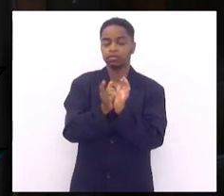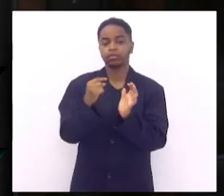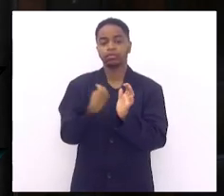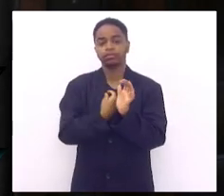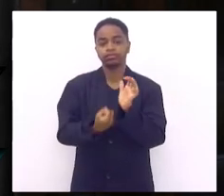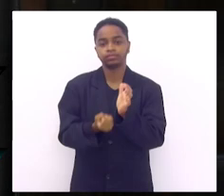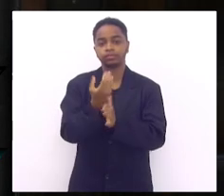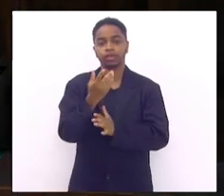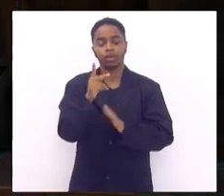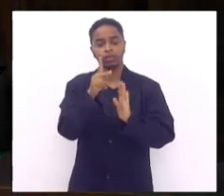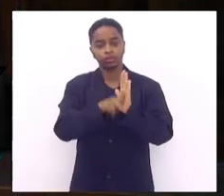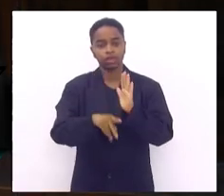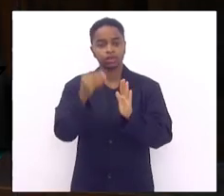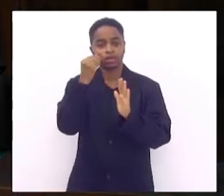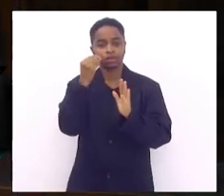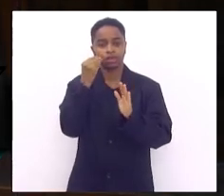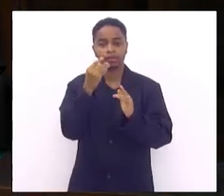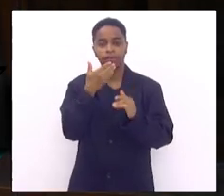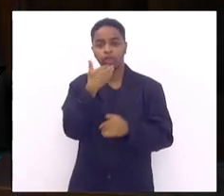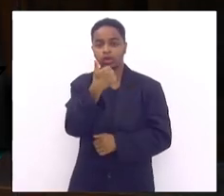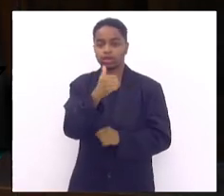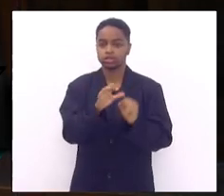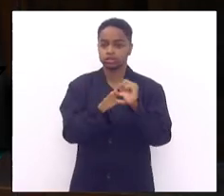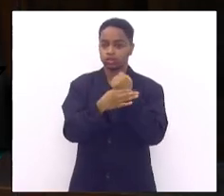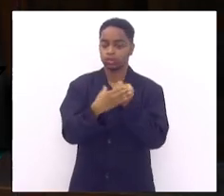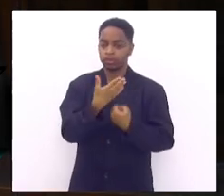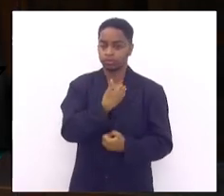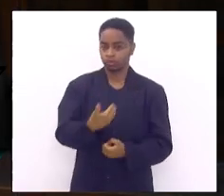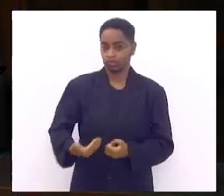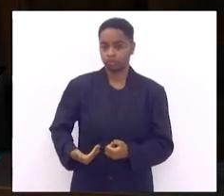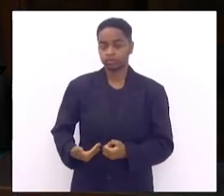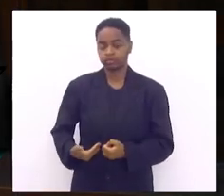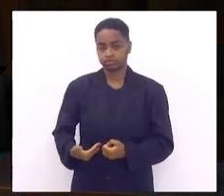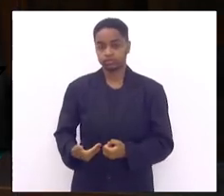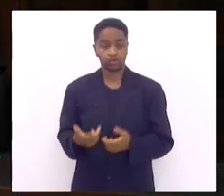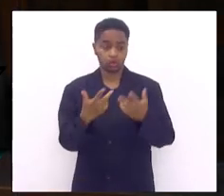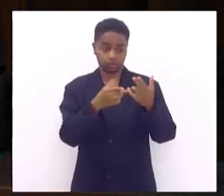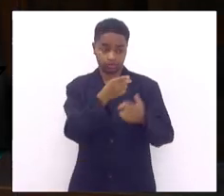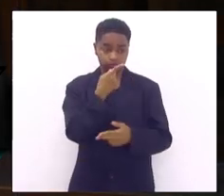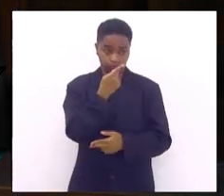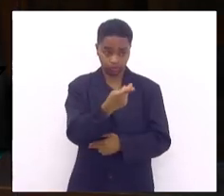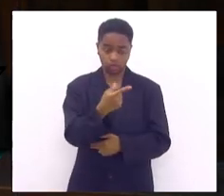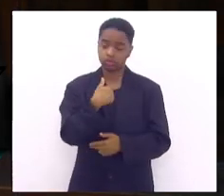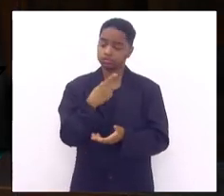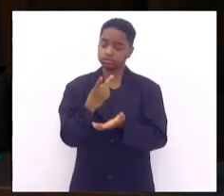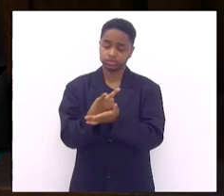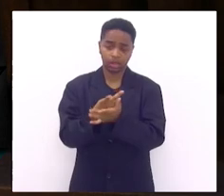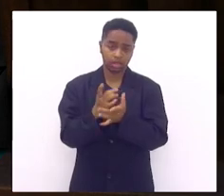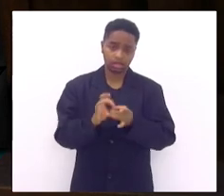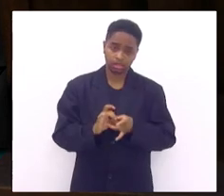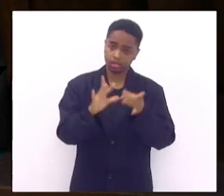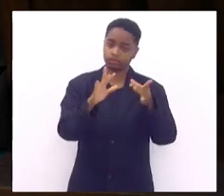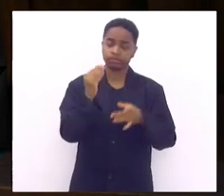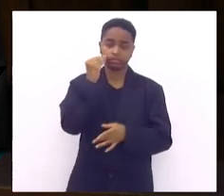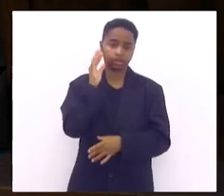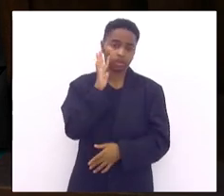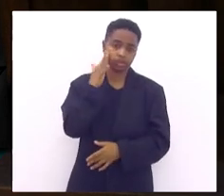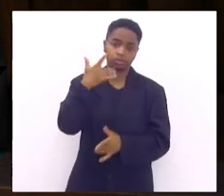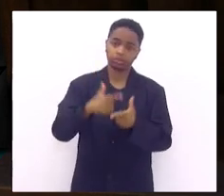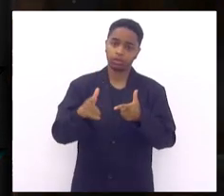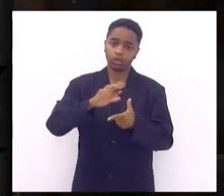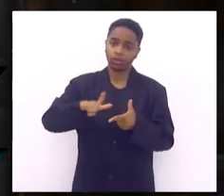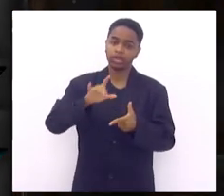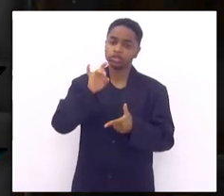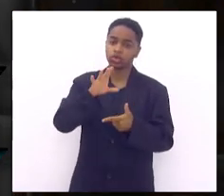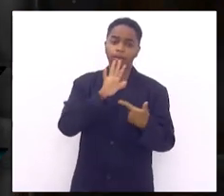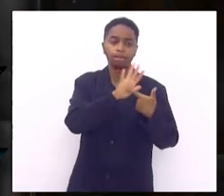para estar atendendo a segurança pública enfim eu sou um cara extremamente Luiz como você falou disposto a solucionar e não só botar